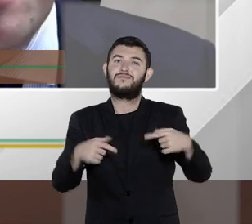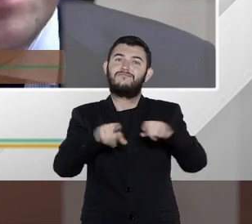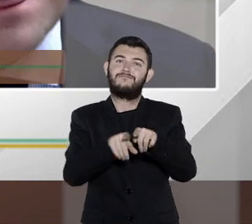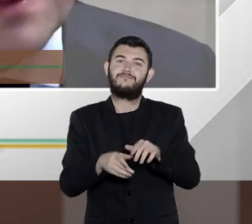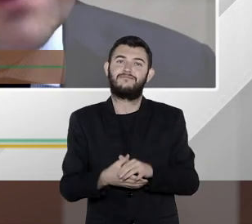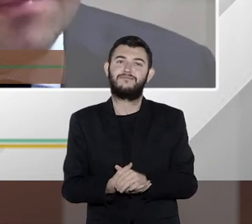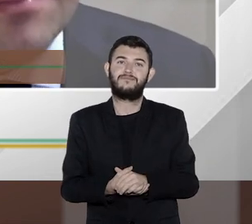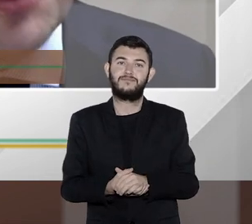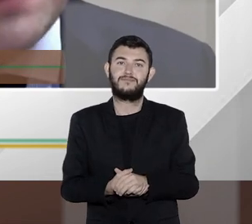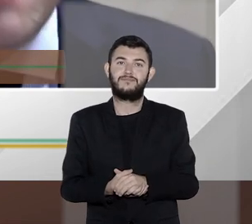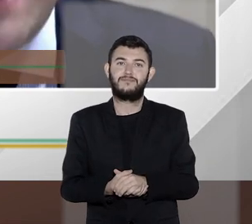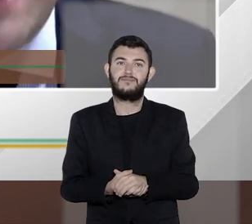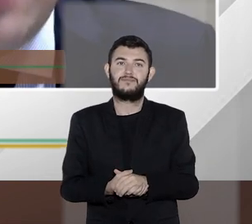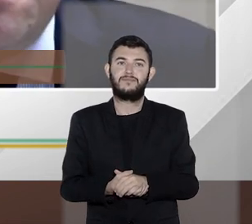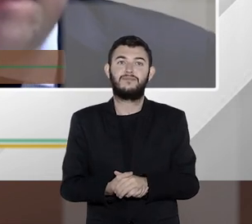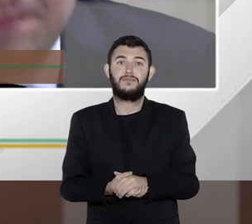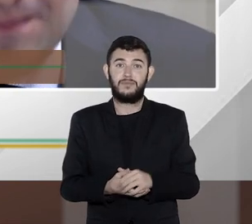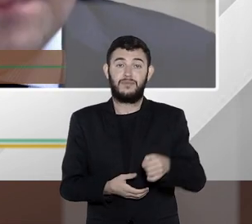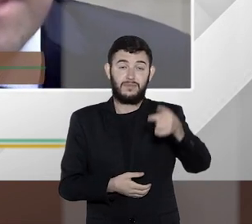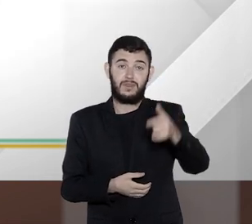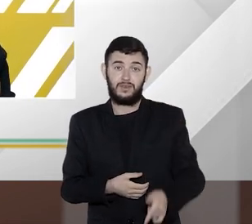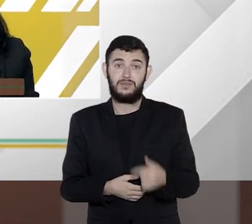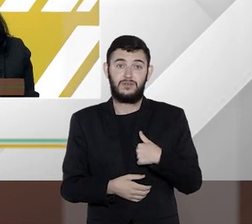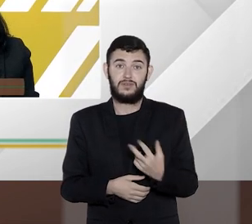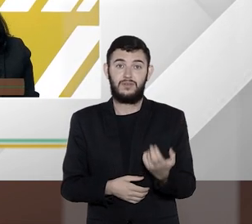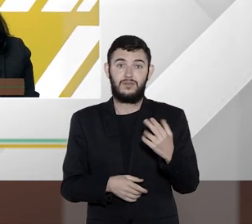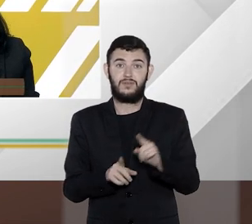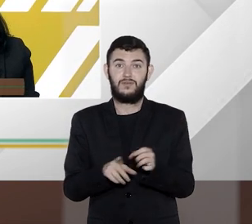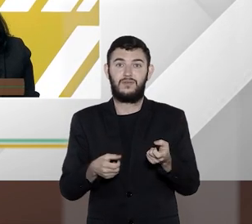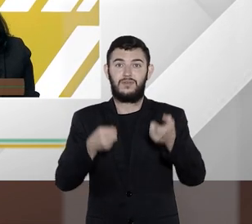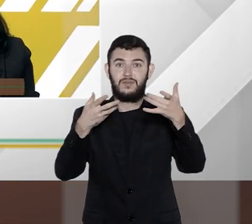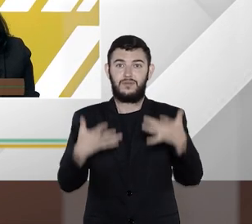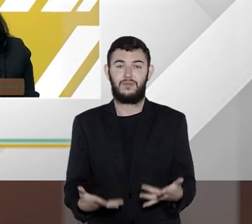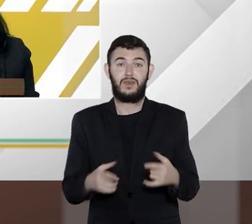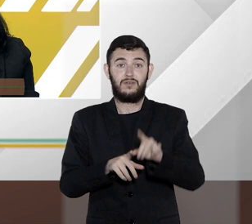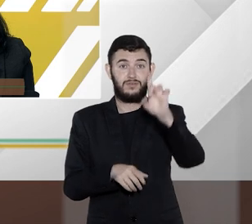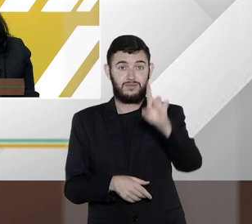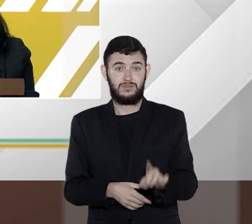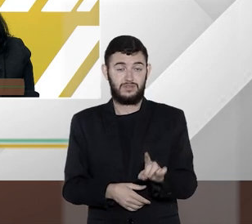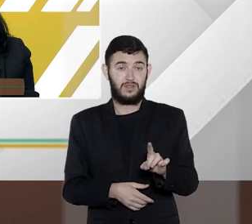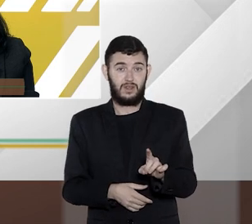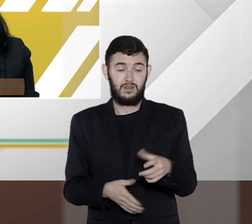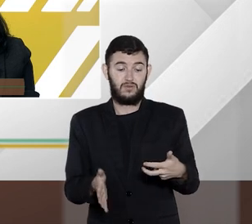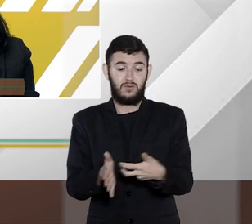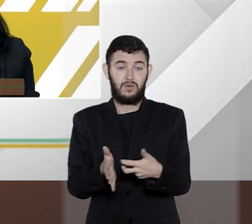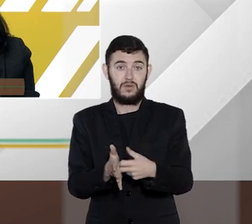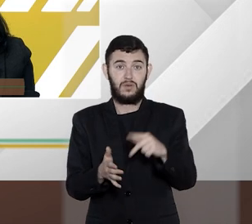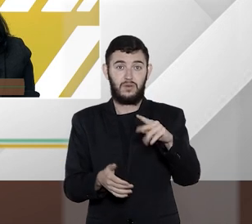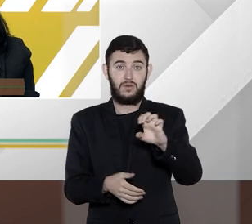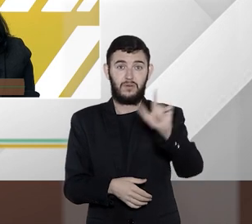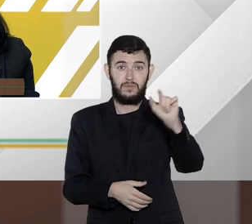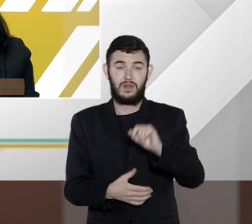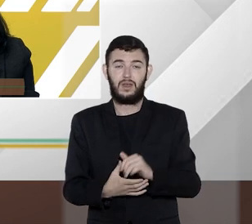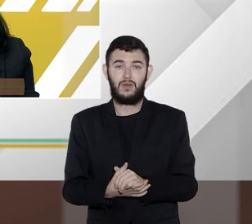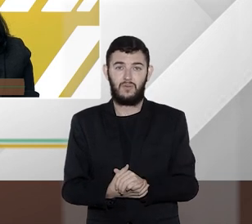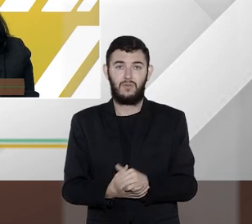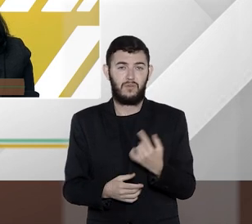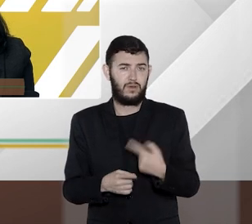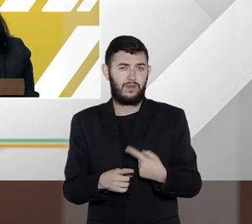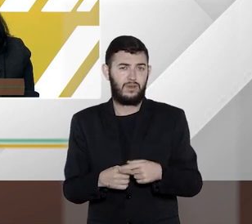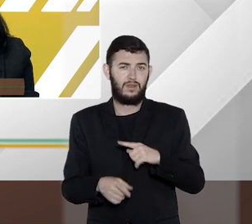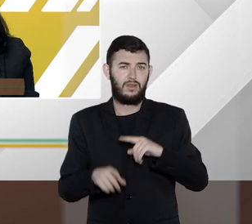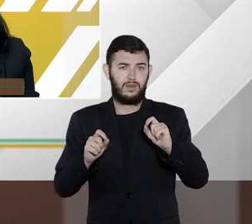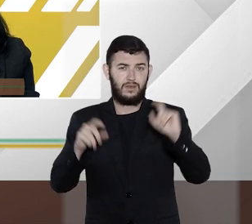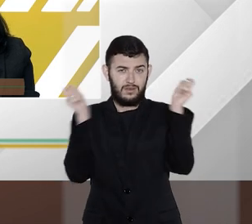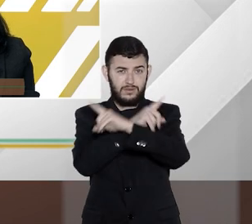também e de novo eu toco na questão e toco também na questão do direito penal porque o direito penal aí as coisas se tornam